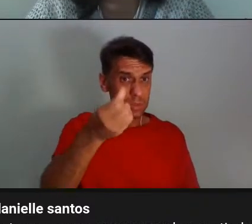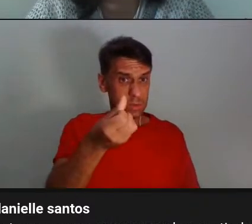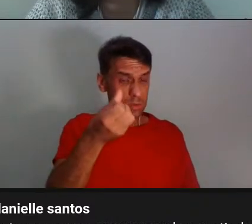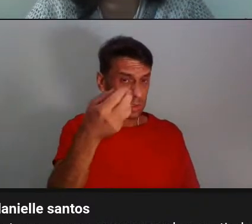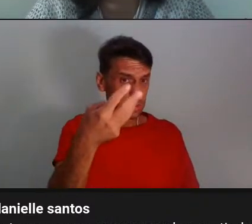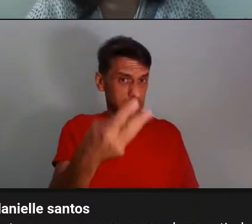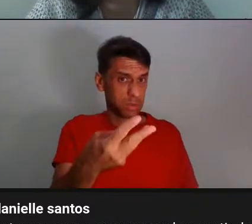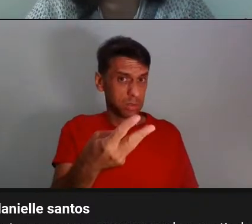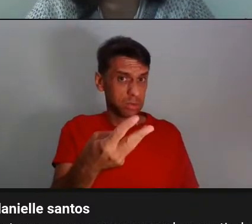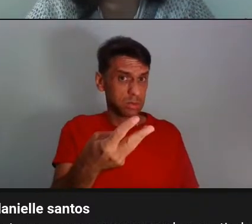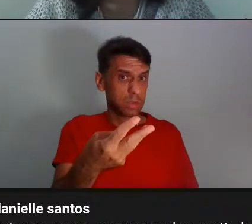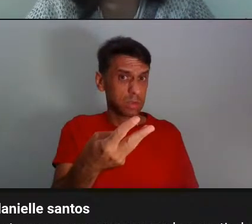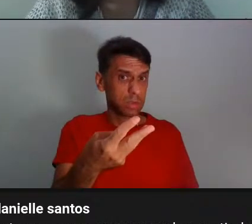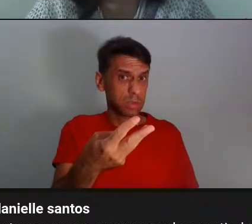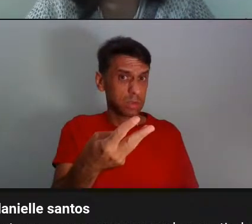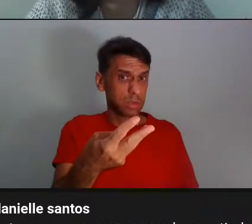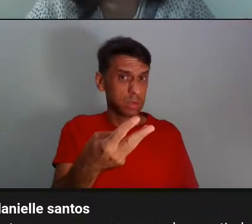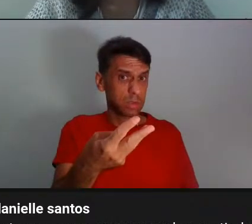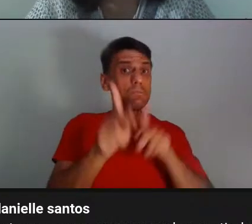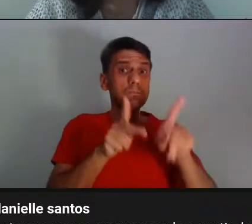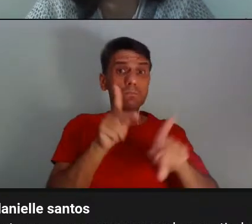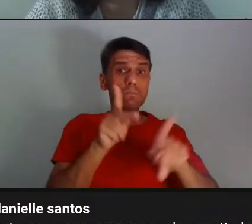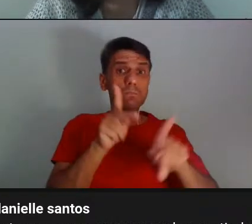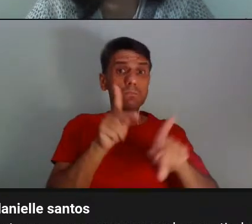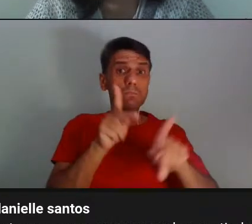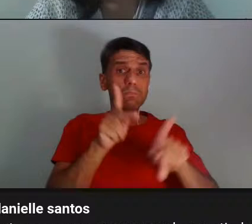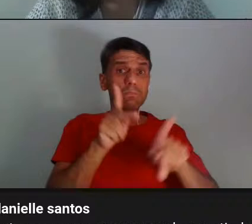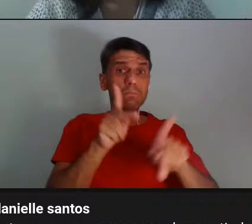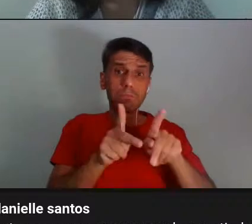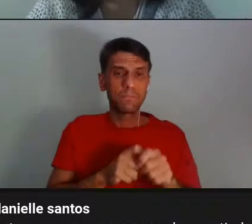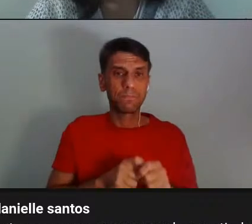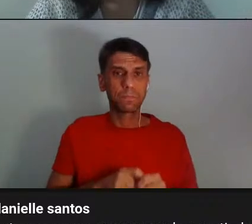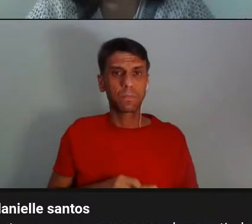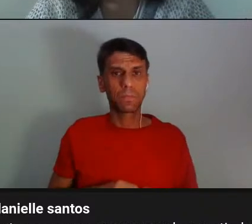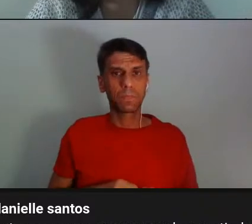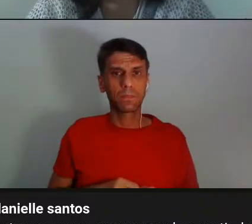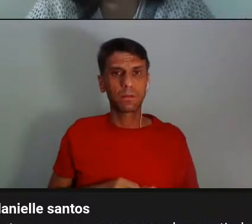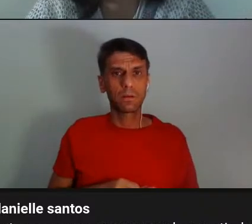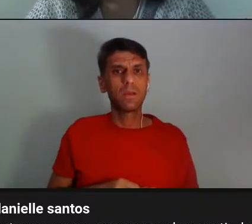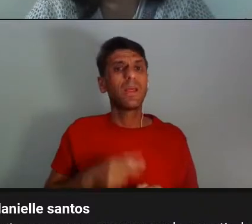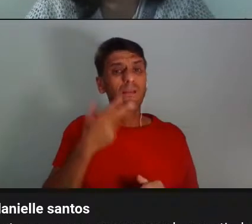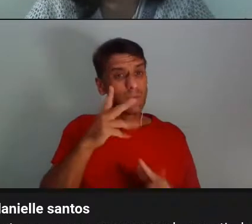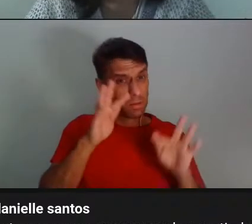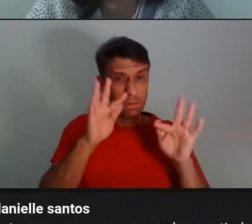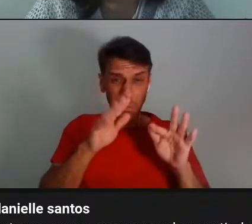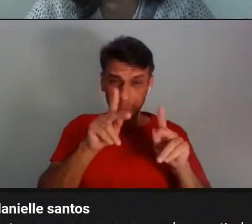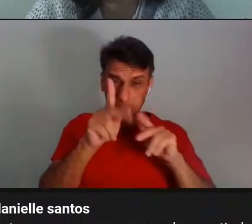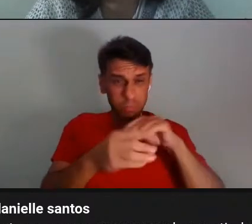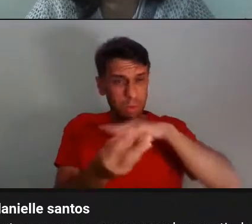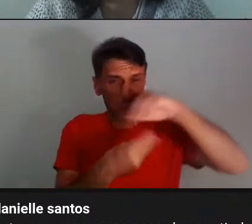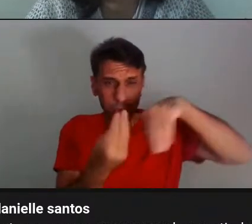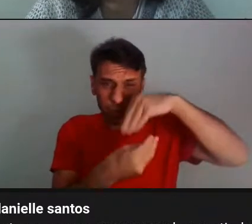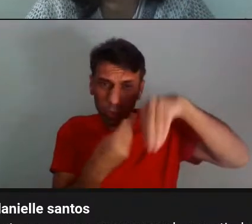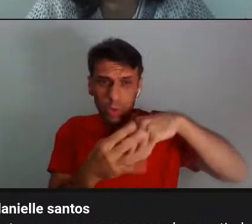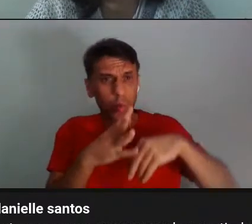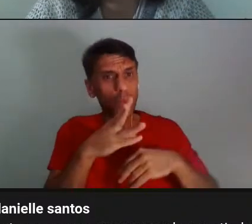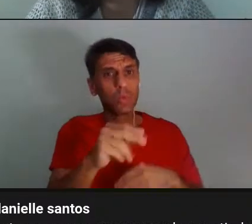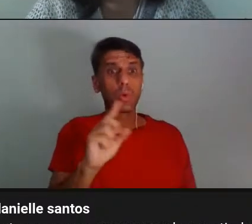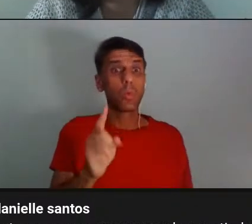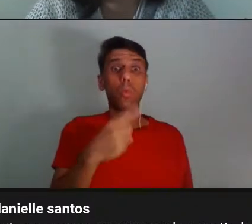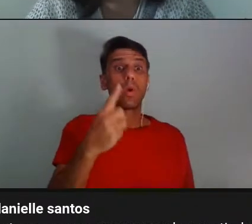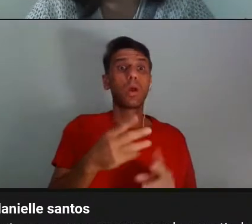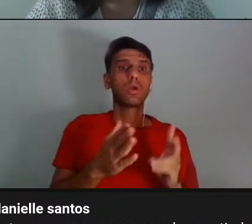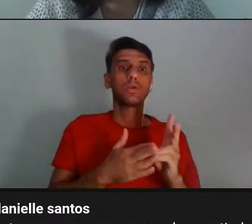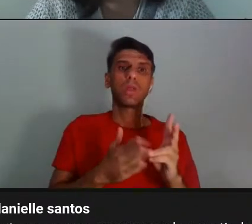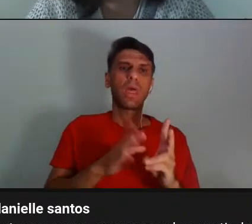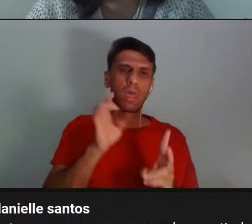foi declarado que os povos estavam extintos, estavam todos misturados, a população não eram mais indígenas, eram cearenses. Você fez uma pergunta